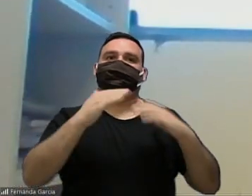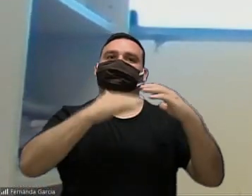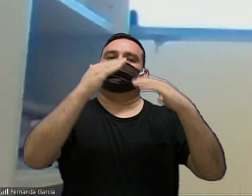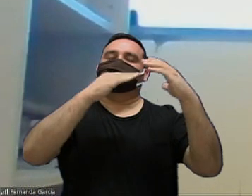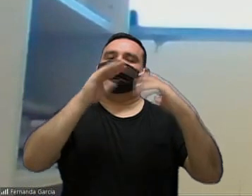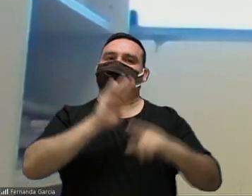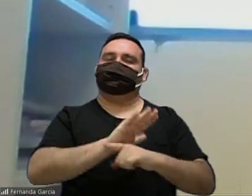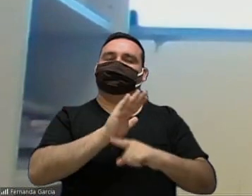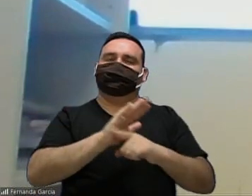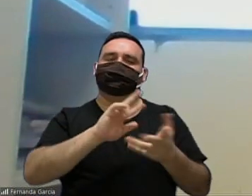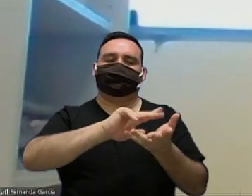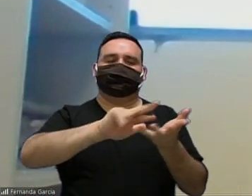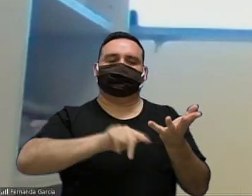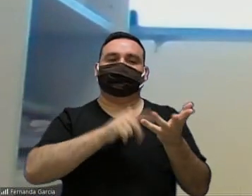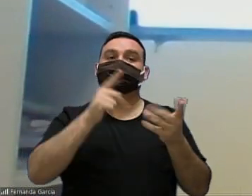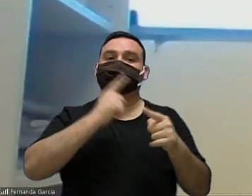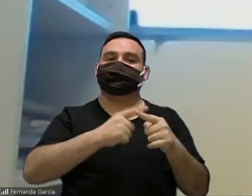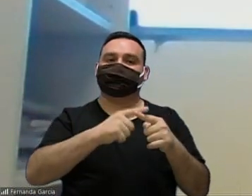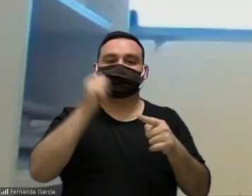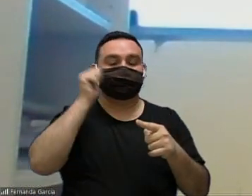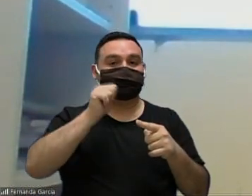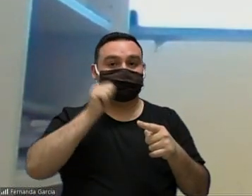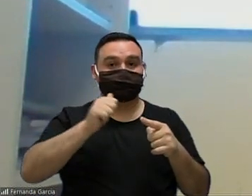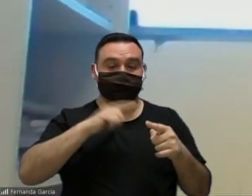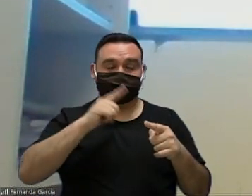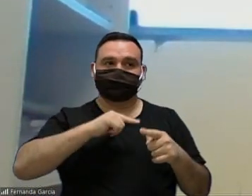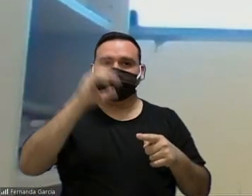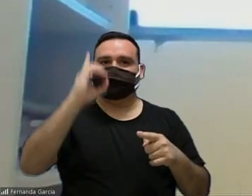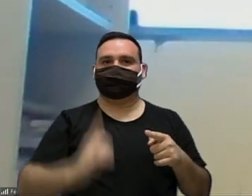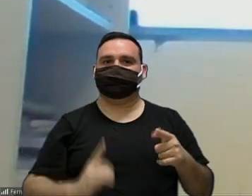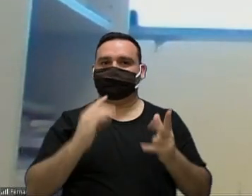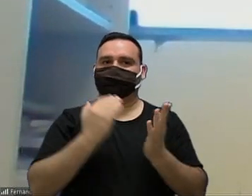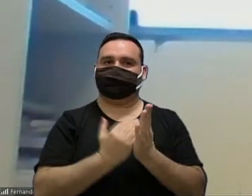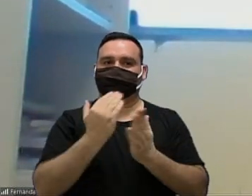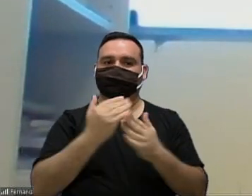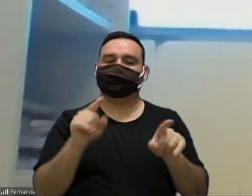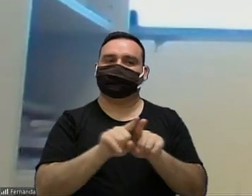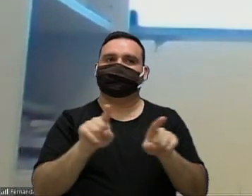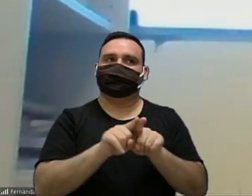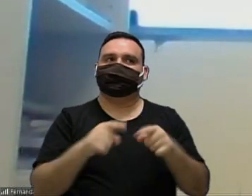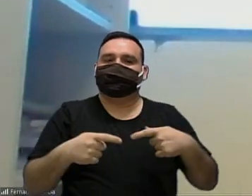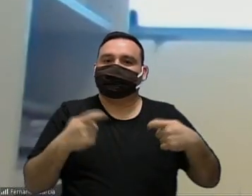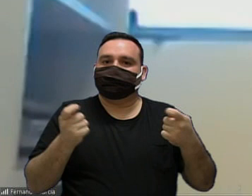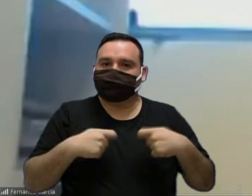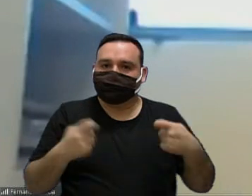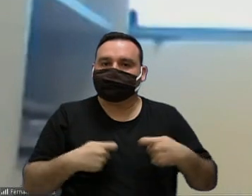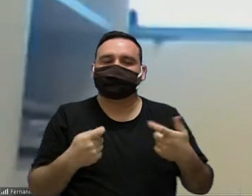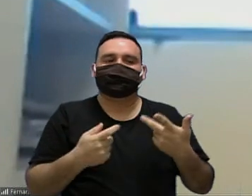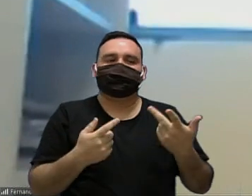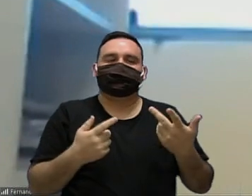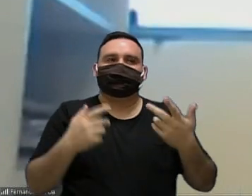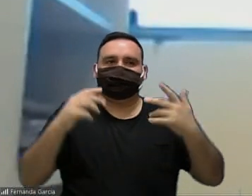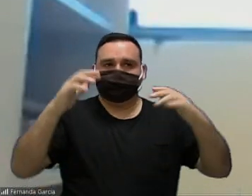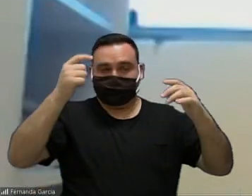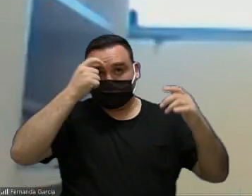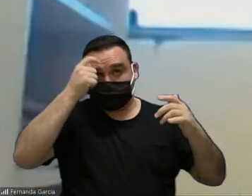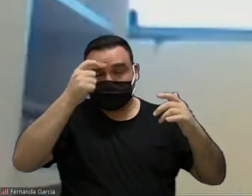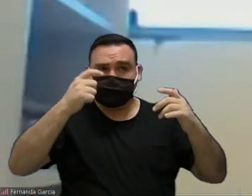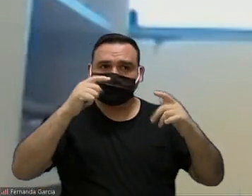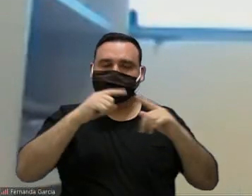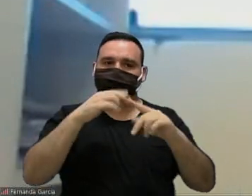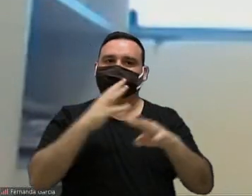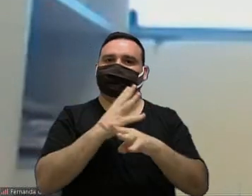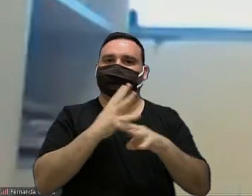elementos para que essas mulheres venham ter mais direitos e condições materiais e psicológicas de